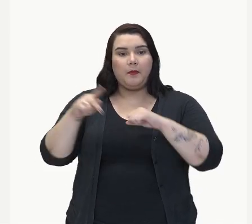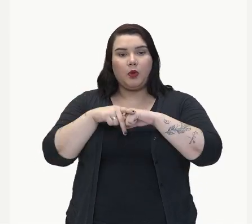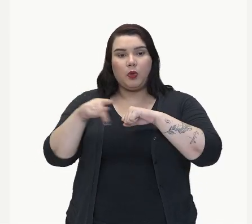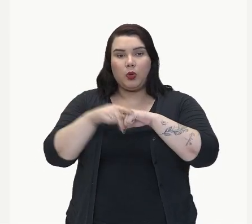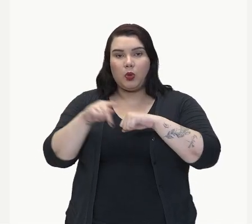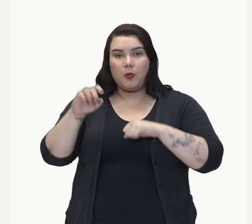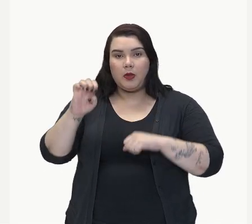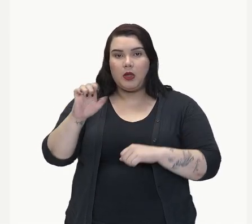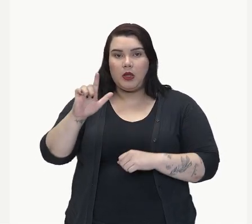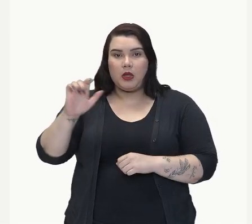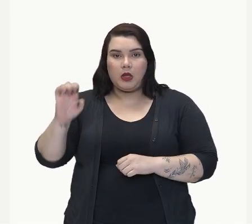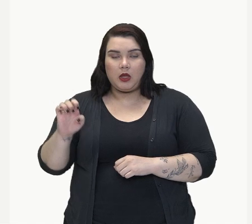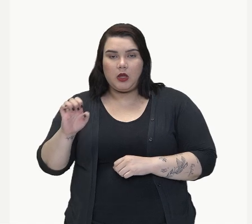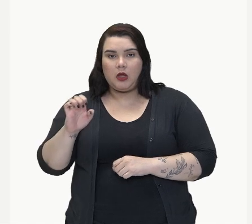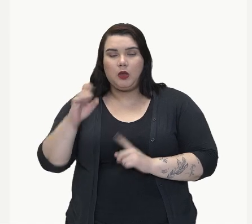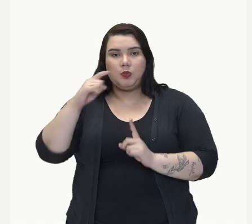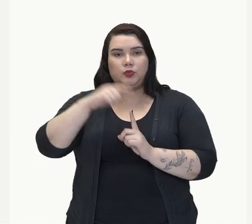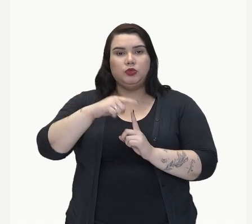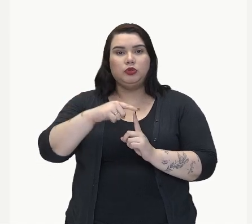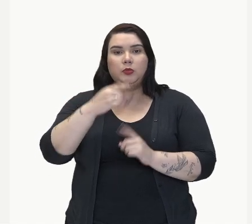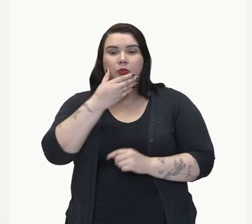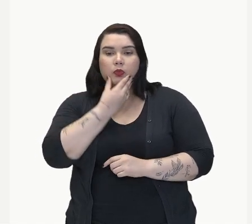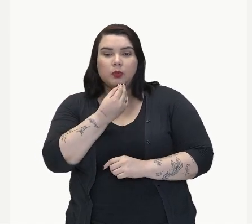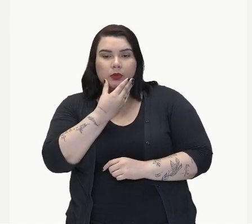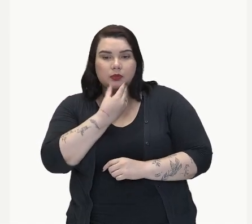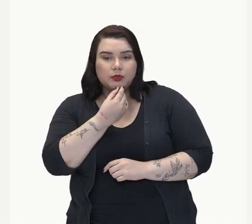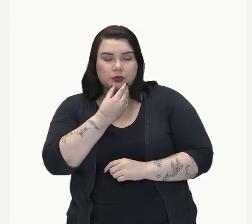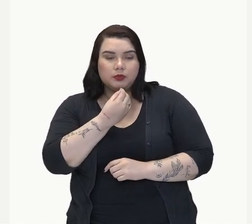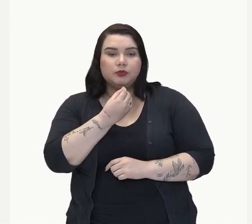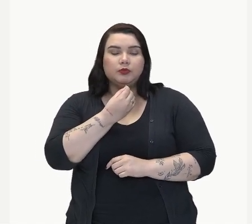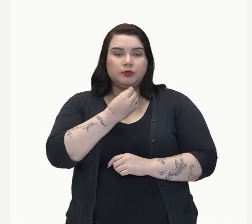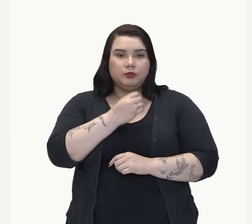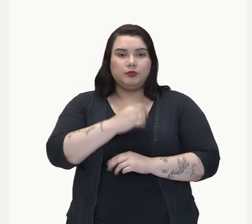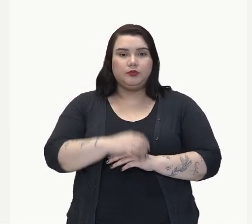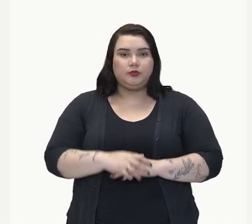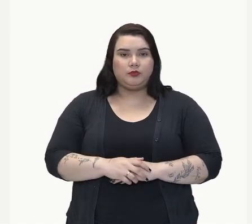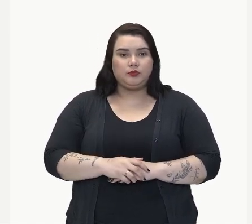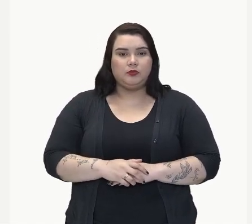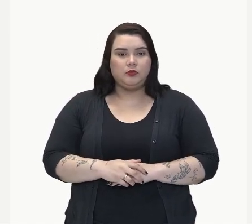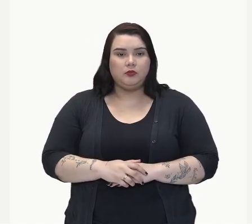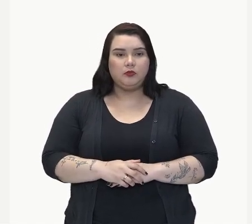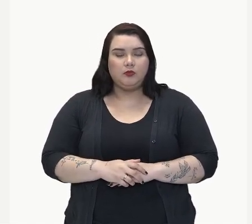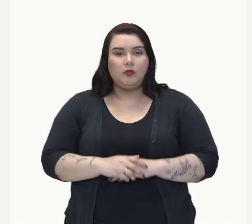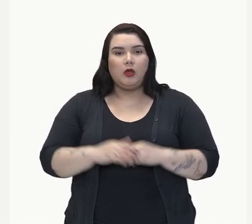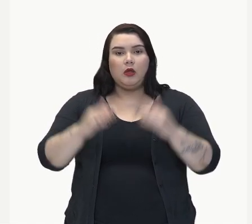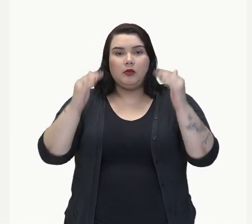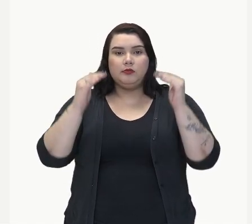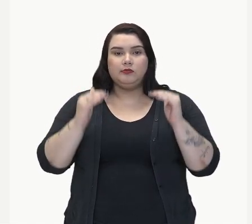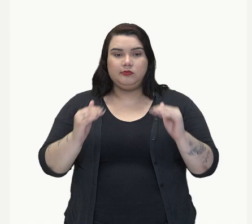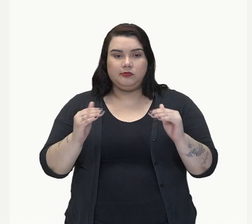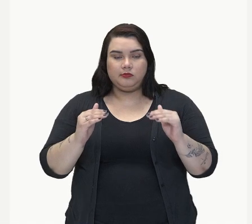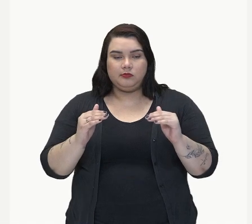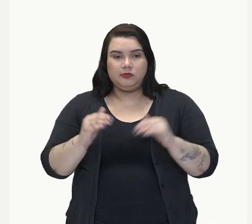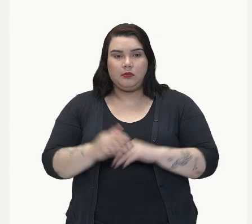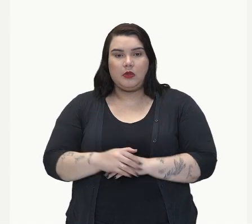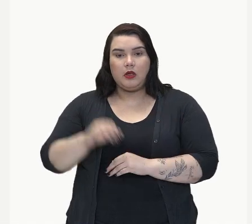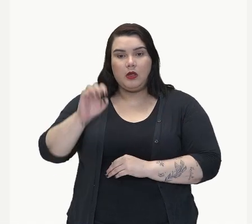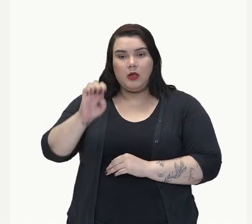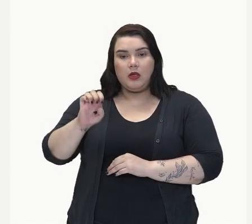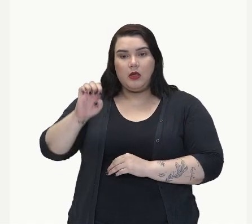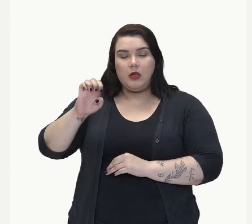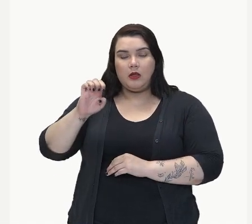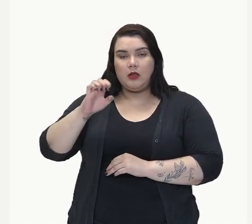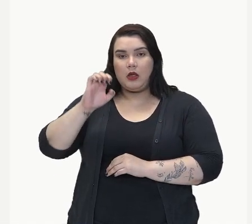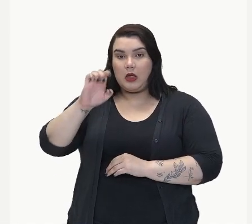Masculino, né? Ele mesmo disse isso. Eles, aqui está no